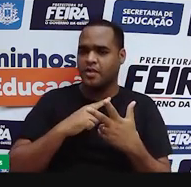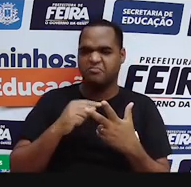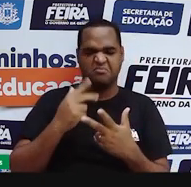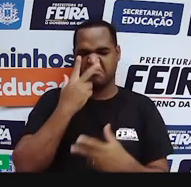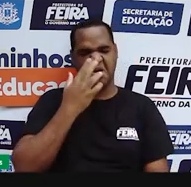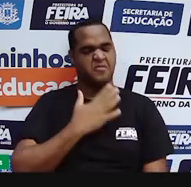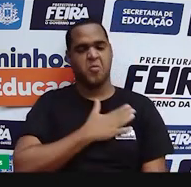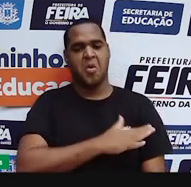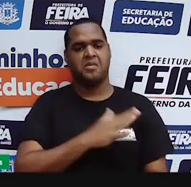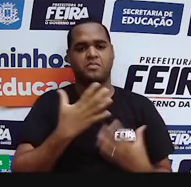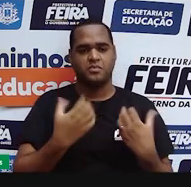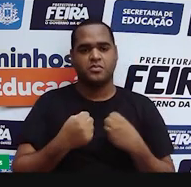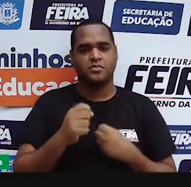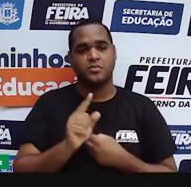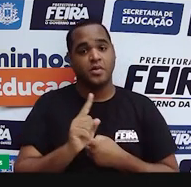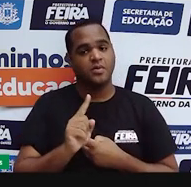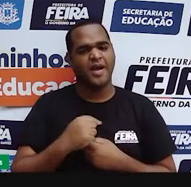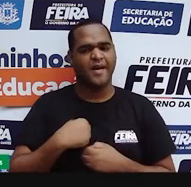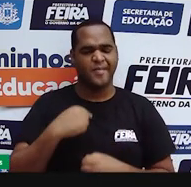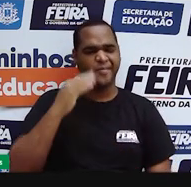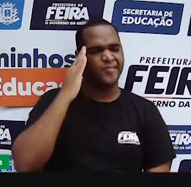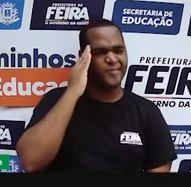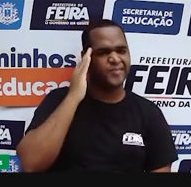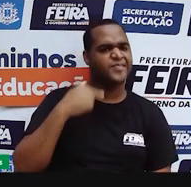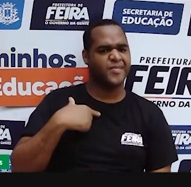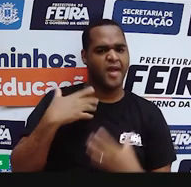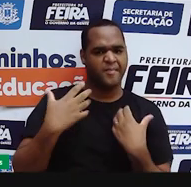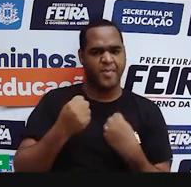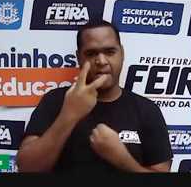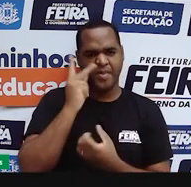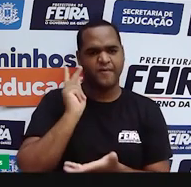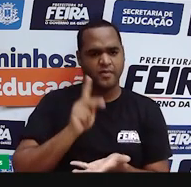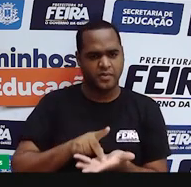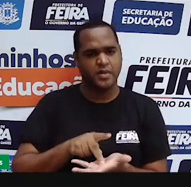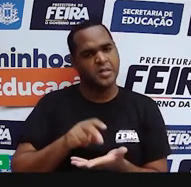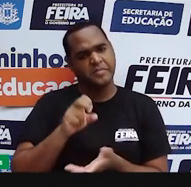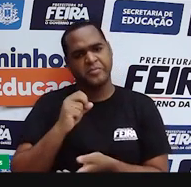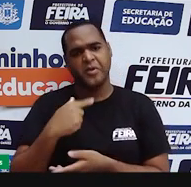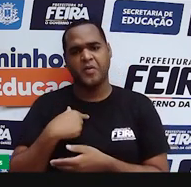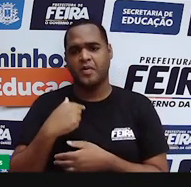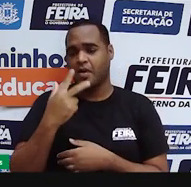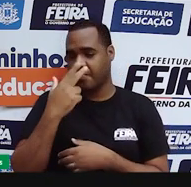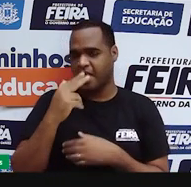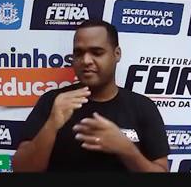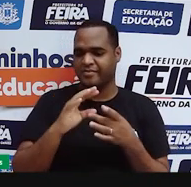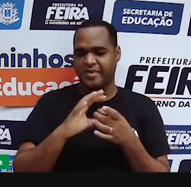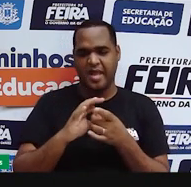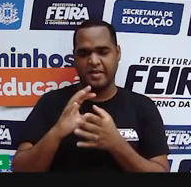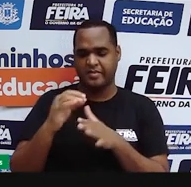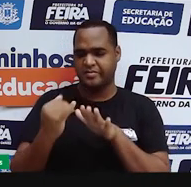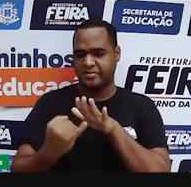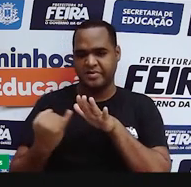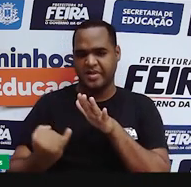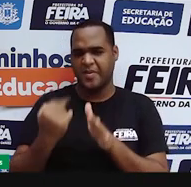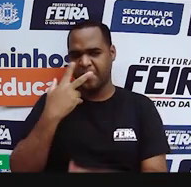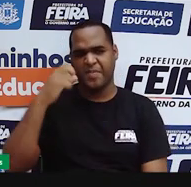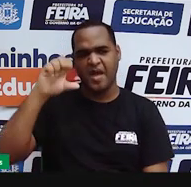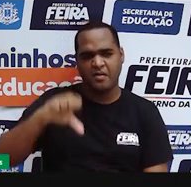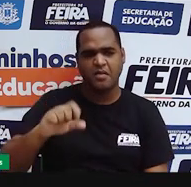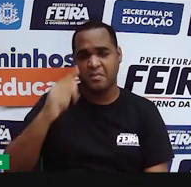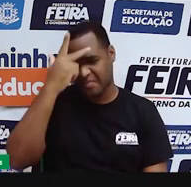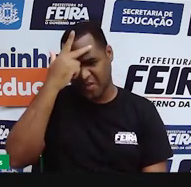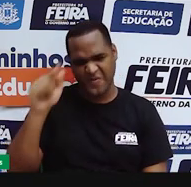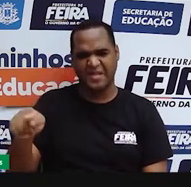a gente tem uma tendência a achar ah, é verdade, essa instituição não presta mesmo, tal pessoa não presta mesmo.